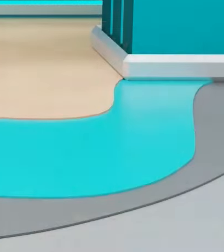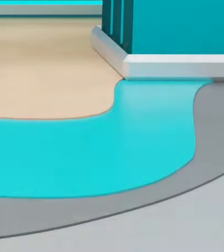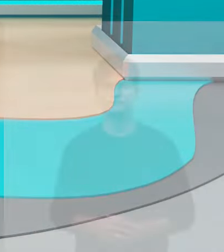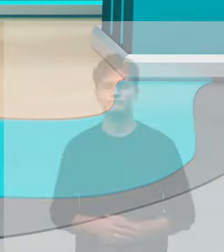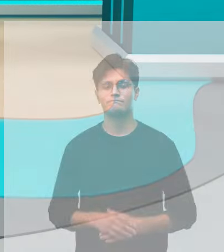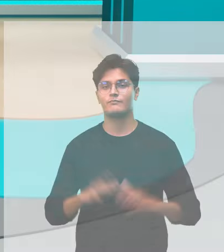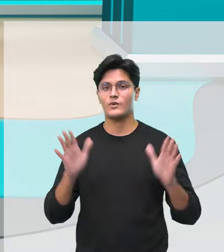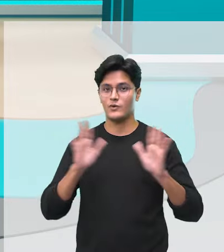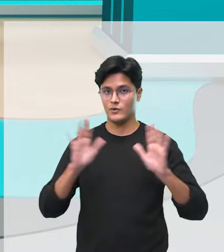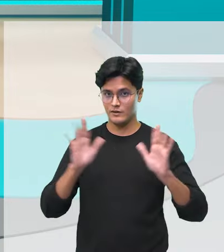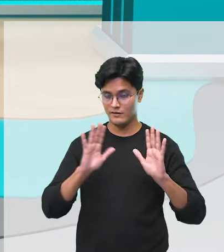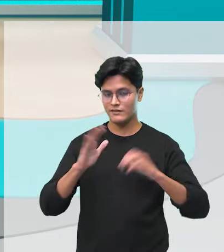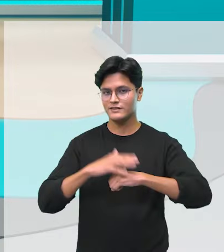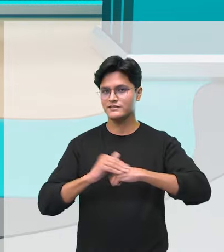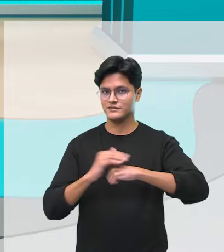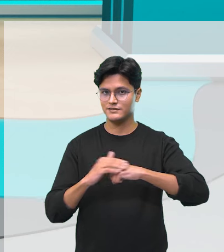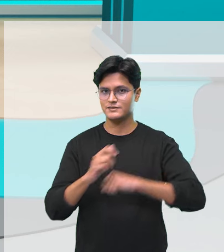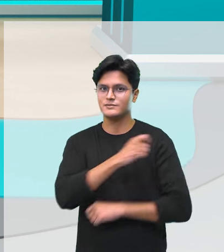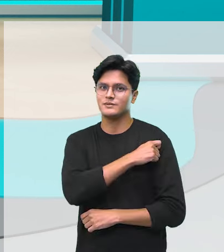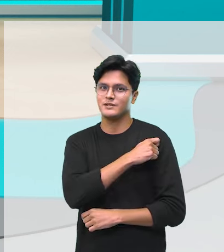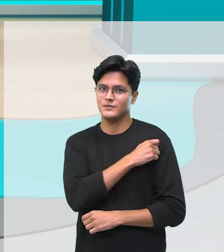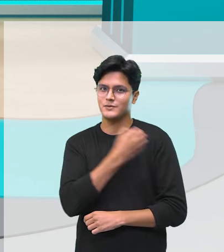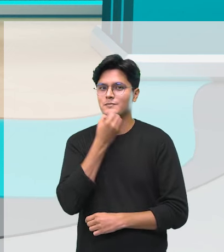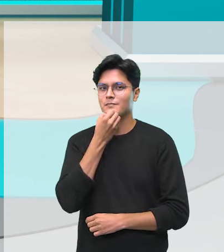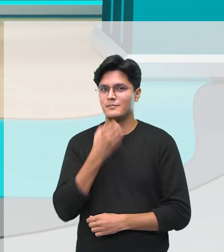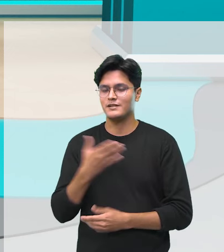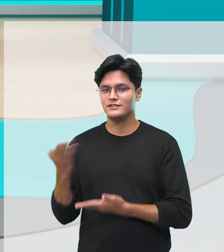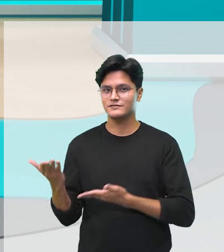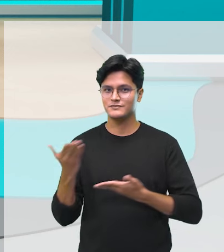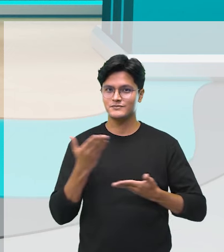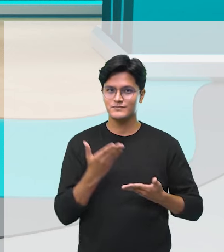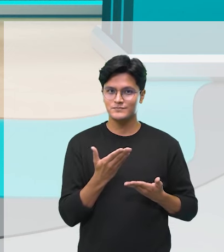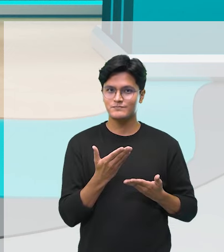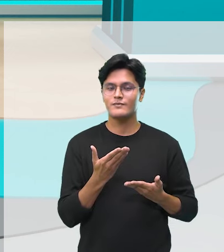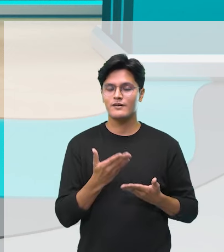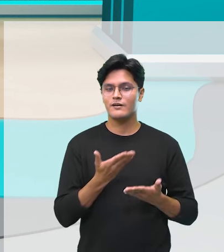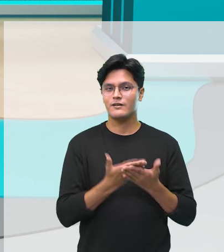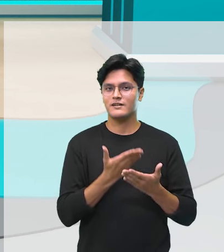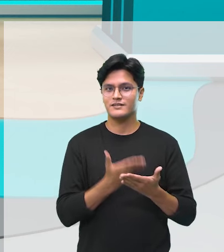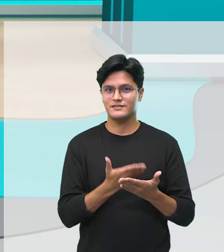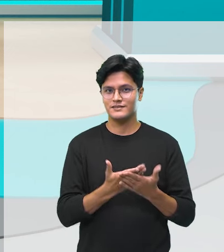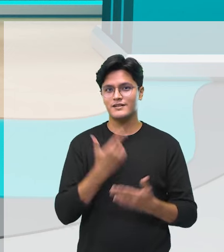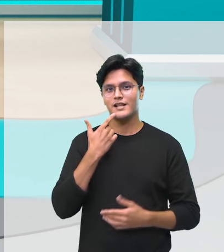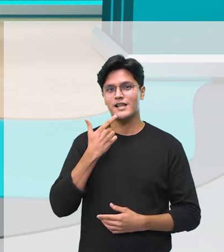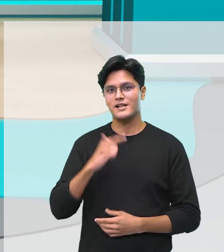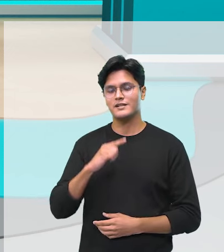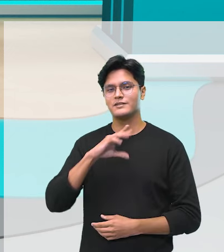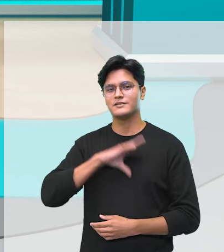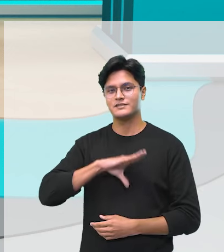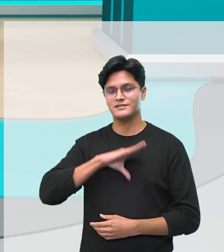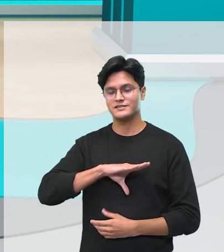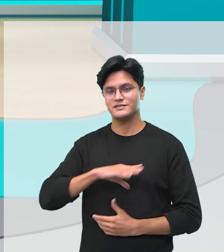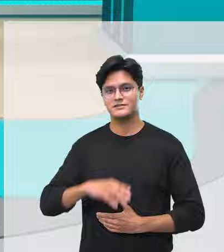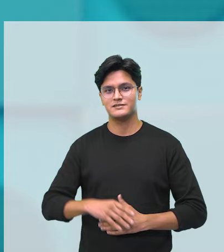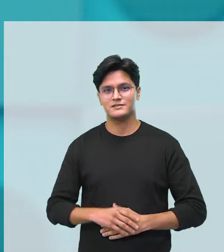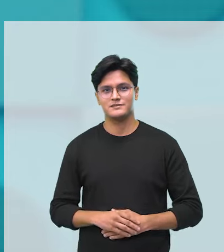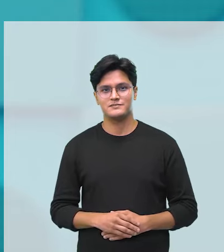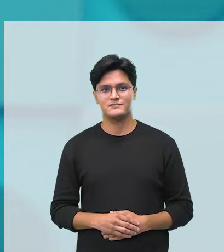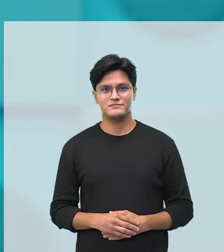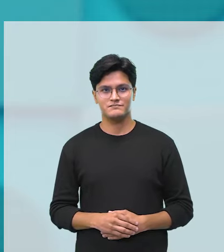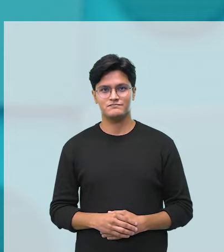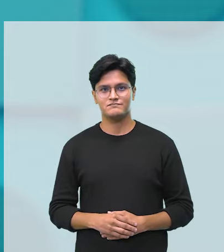Olá, queridos alunos, sejam muito bem-vindos à nossa aula de língua portuguesa.